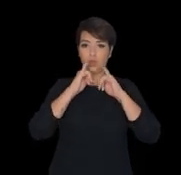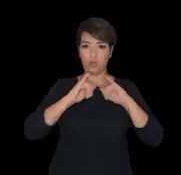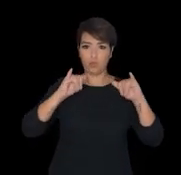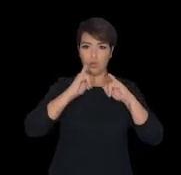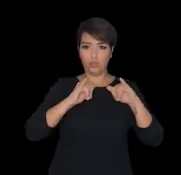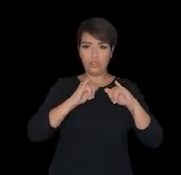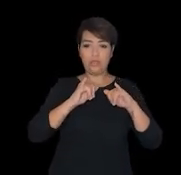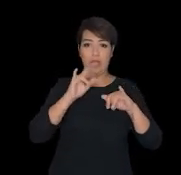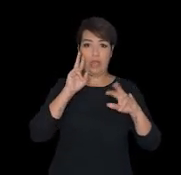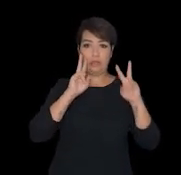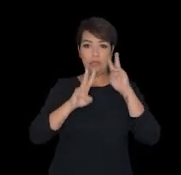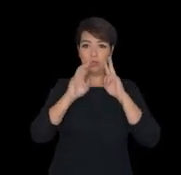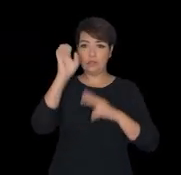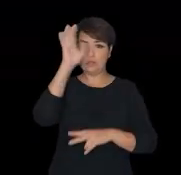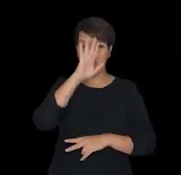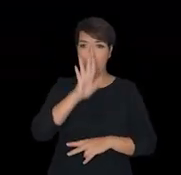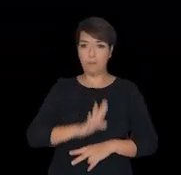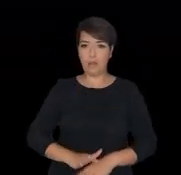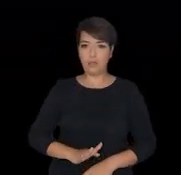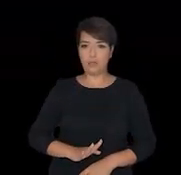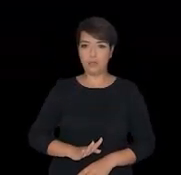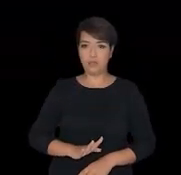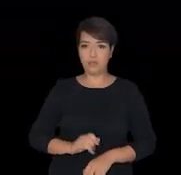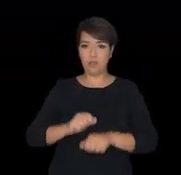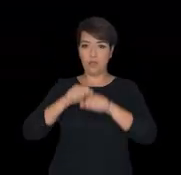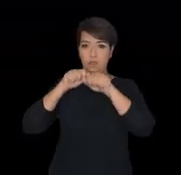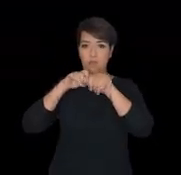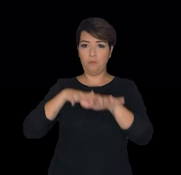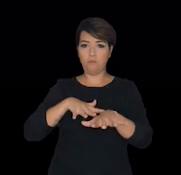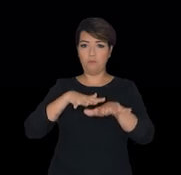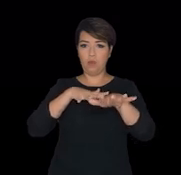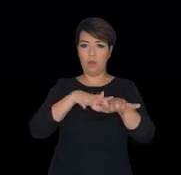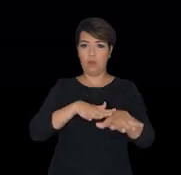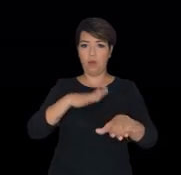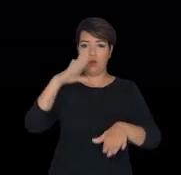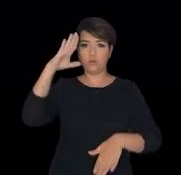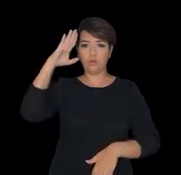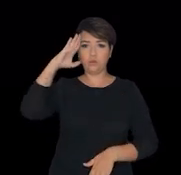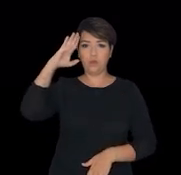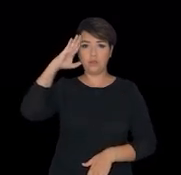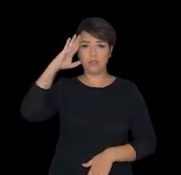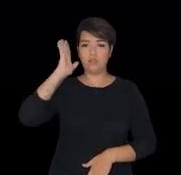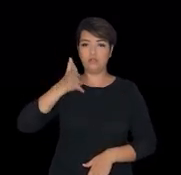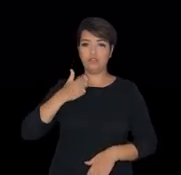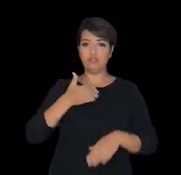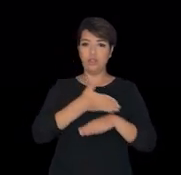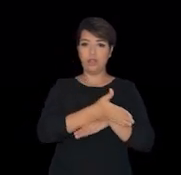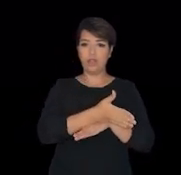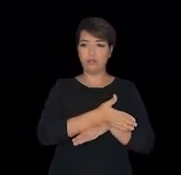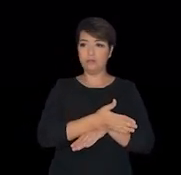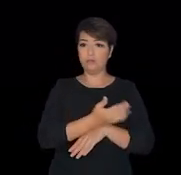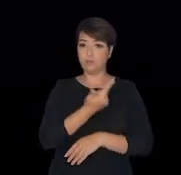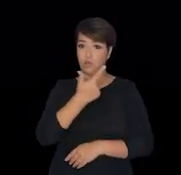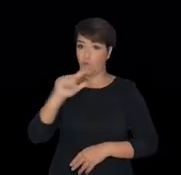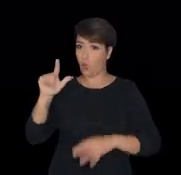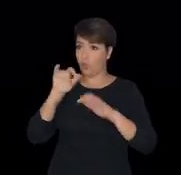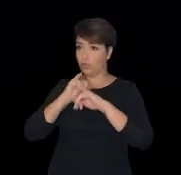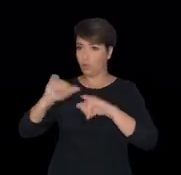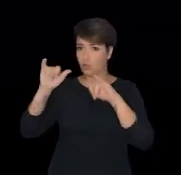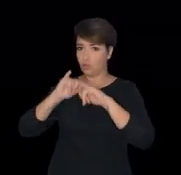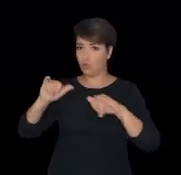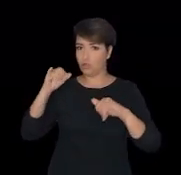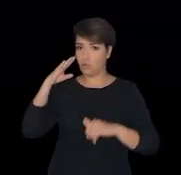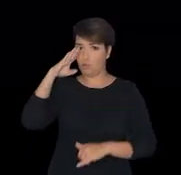Atenção, Brasil! As tropas do 2º Exército já sitiaram o espaço... Vocês vão